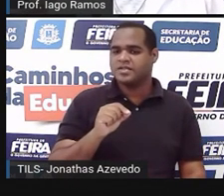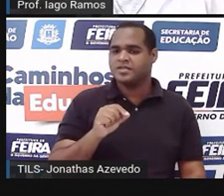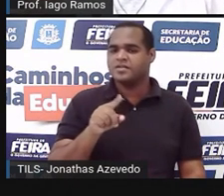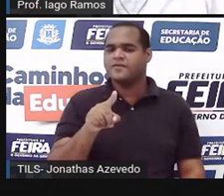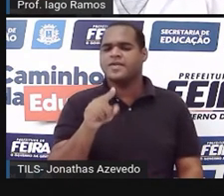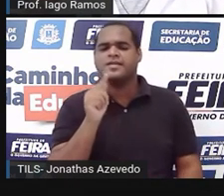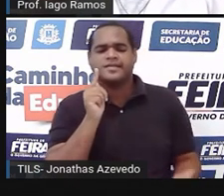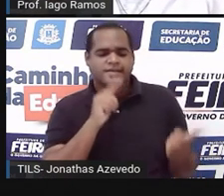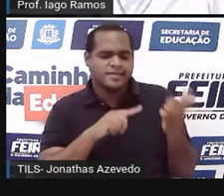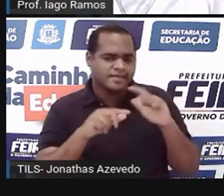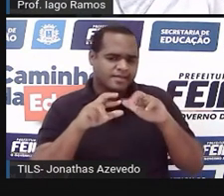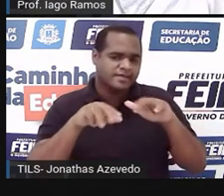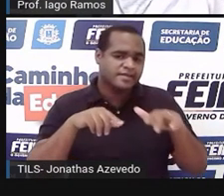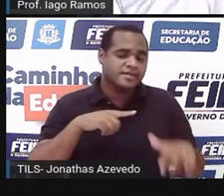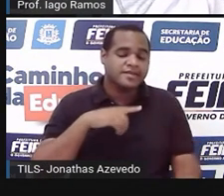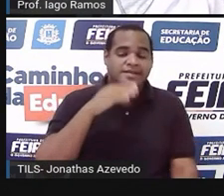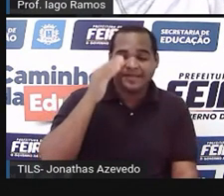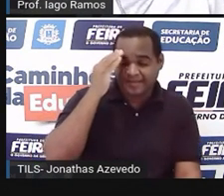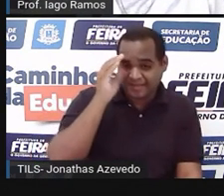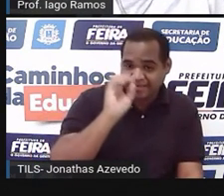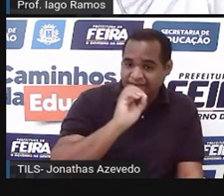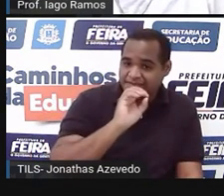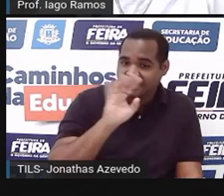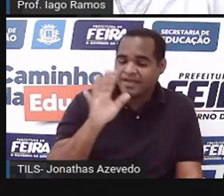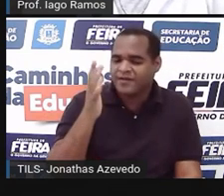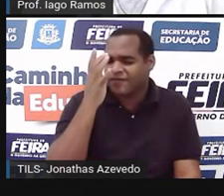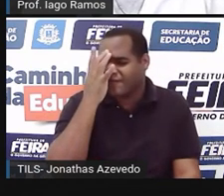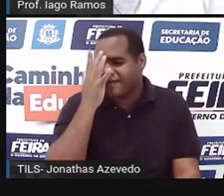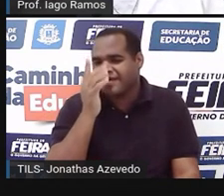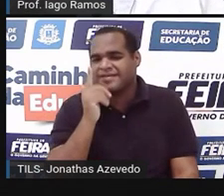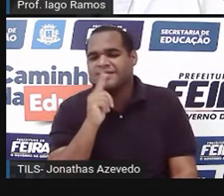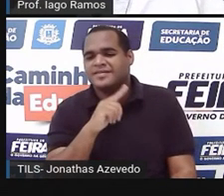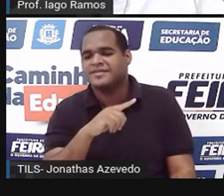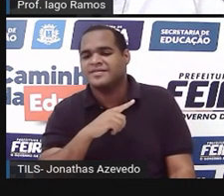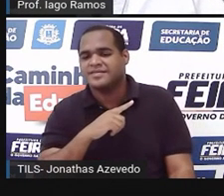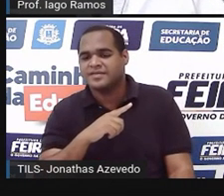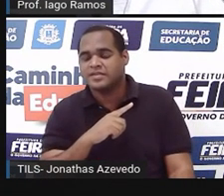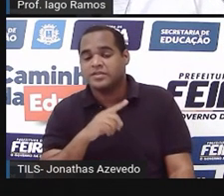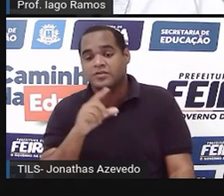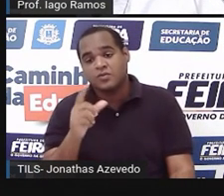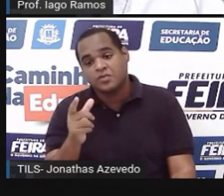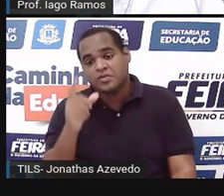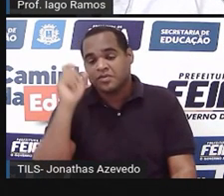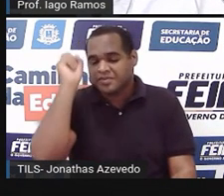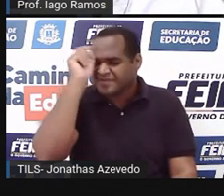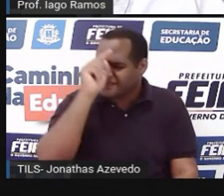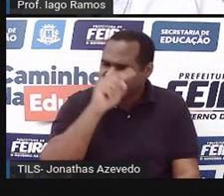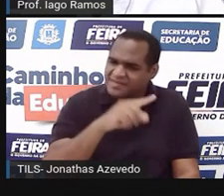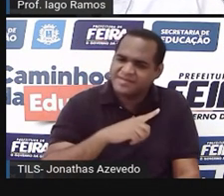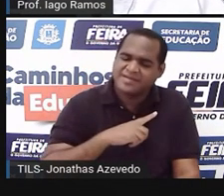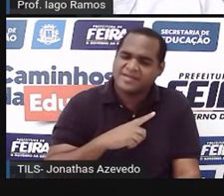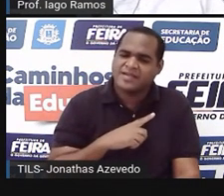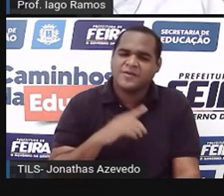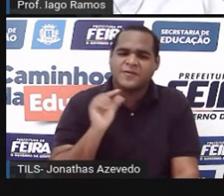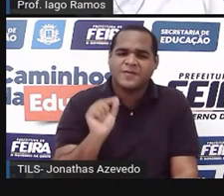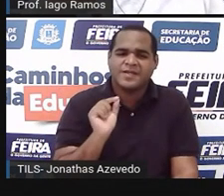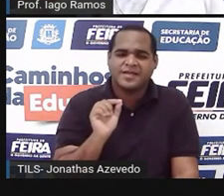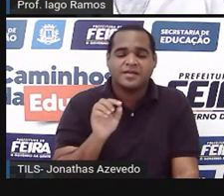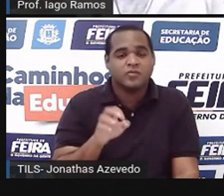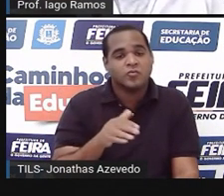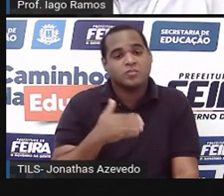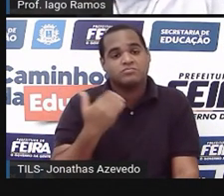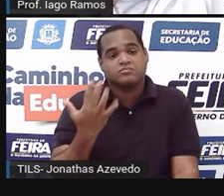você entendeu com mais facilidade onde é que você teve mais dificuldade para entender onde é que você